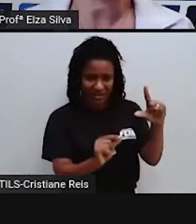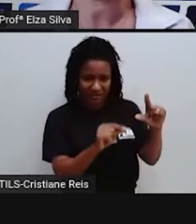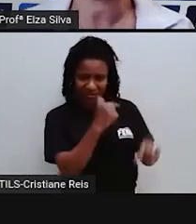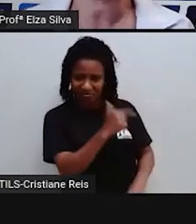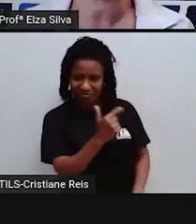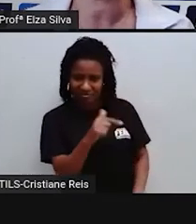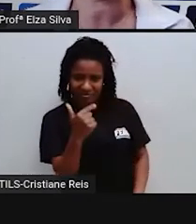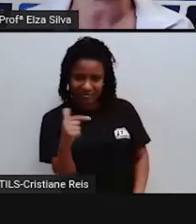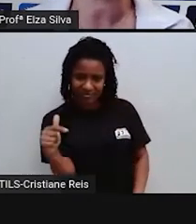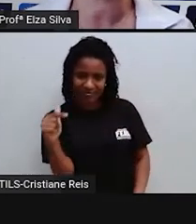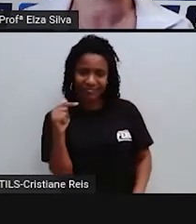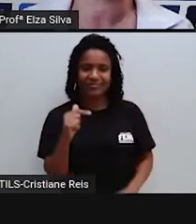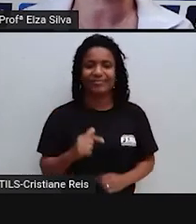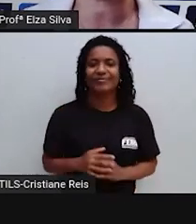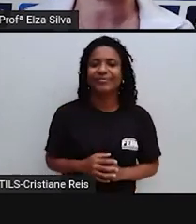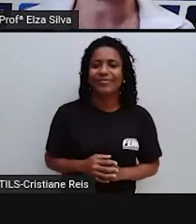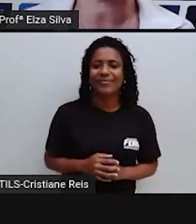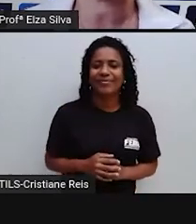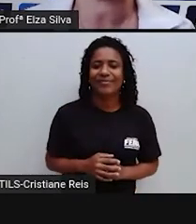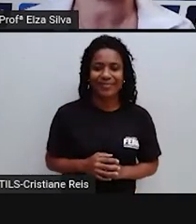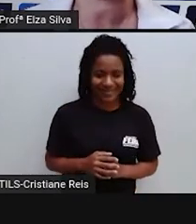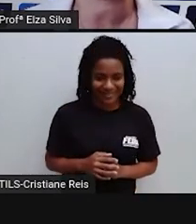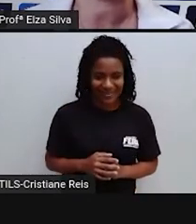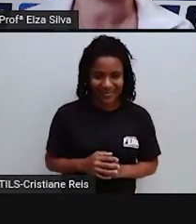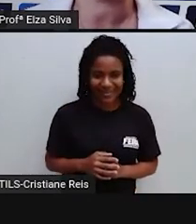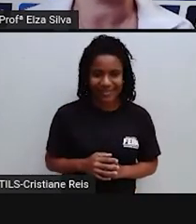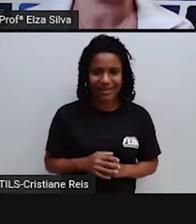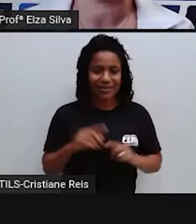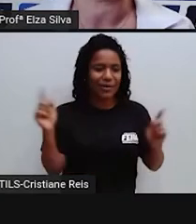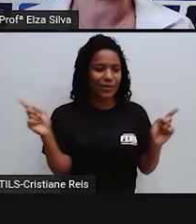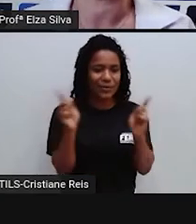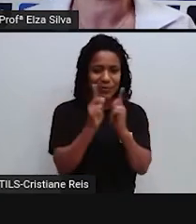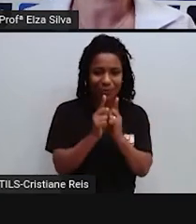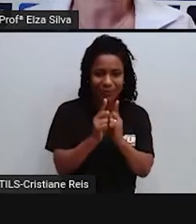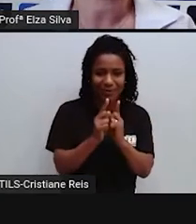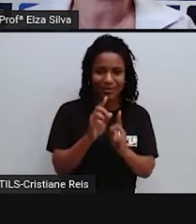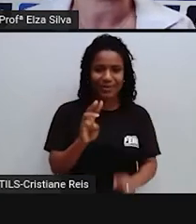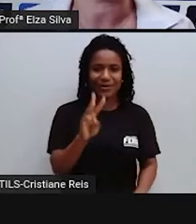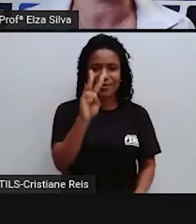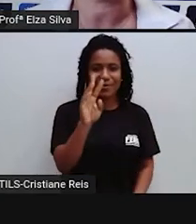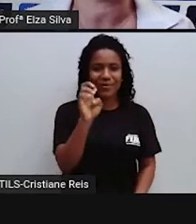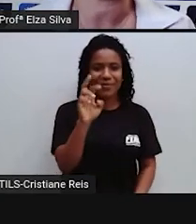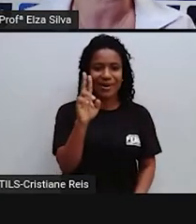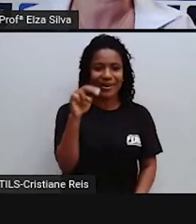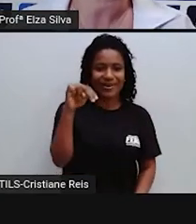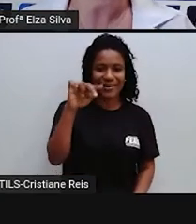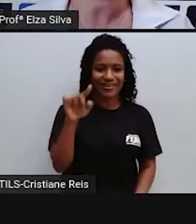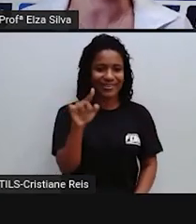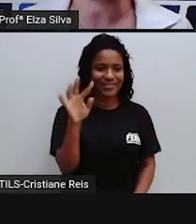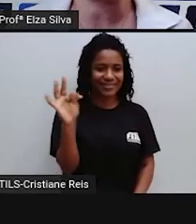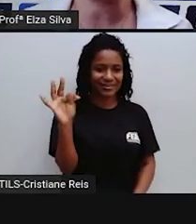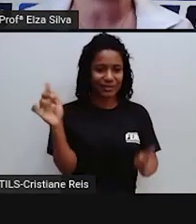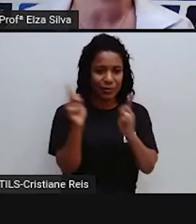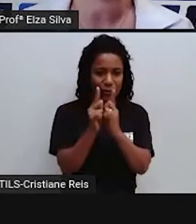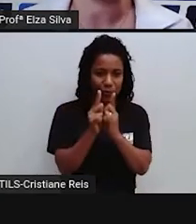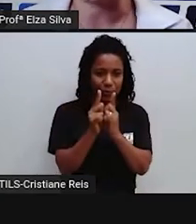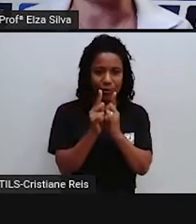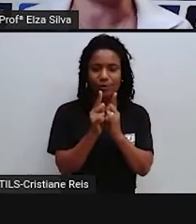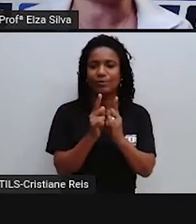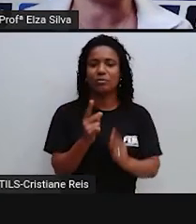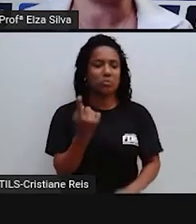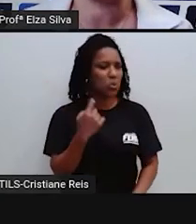Que é possível Contrata De were not We were not We Nós não estávamos